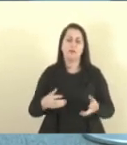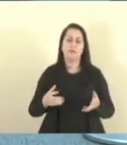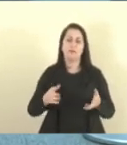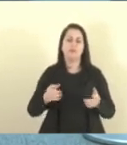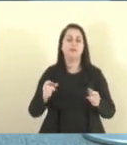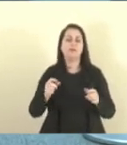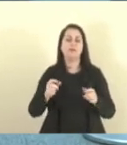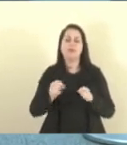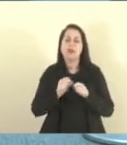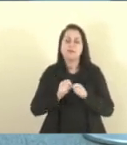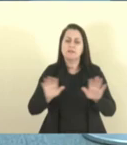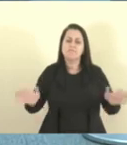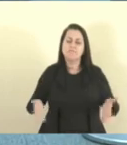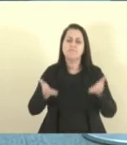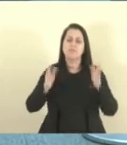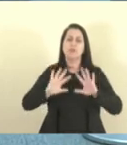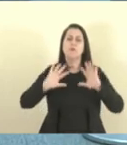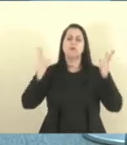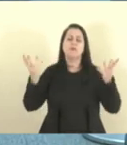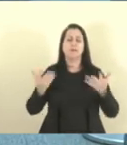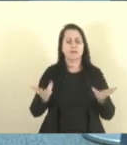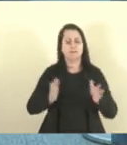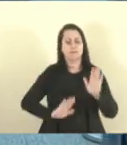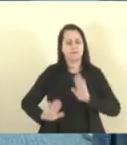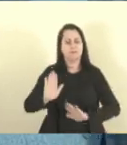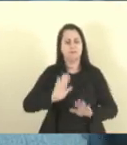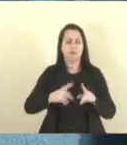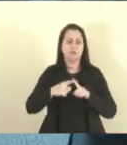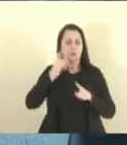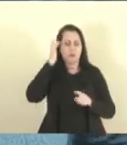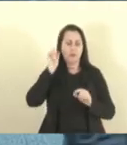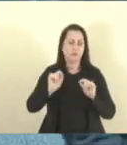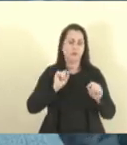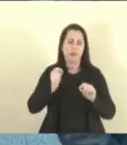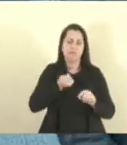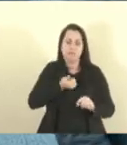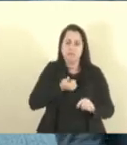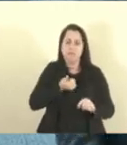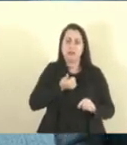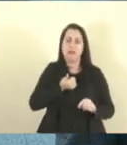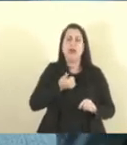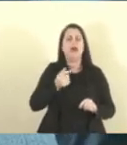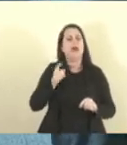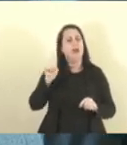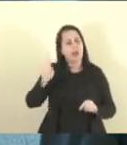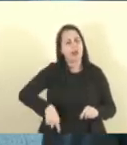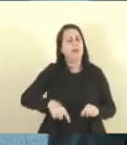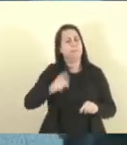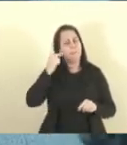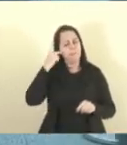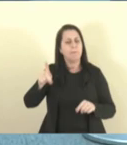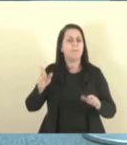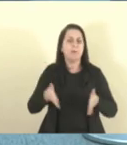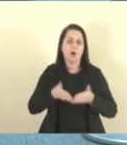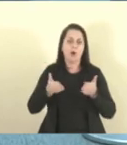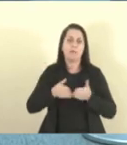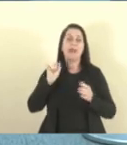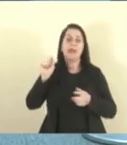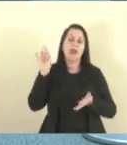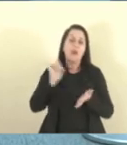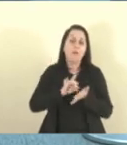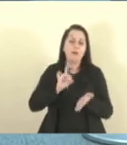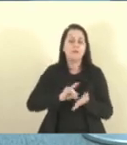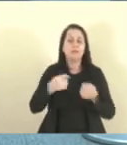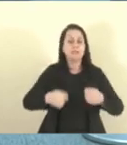evento. Então vamos ter cuidado, porque eu acho que benefício tem que ser para a pobre, para quem realmente precisa e não tem